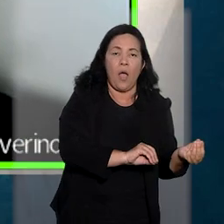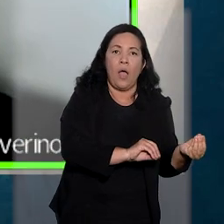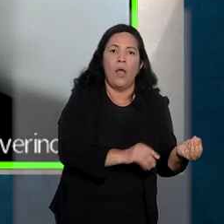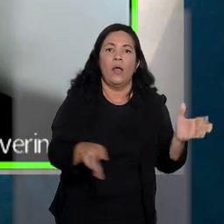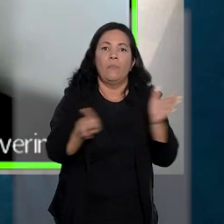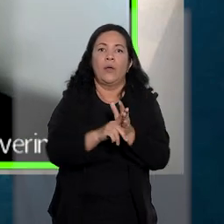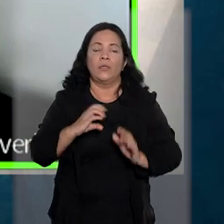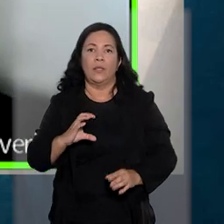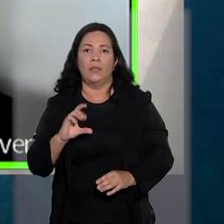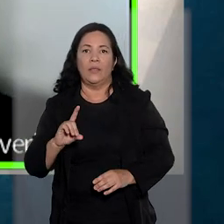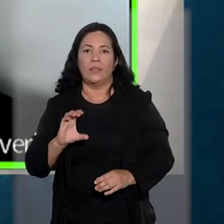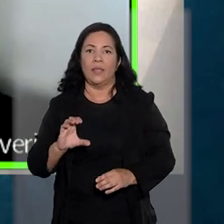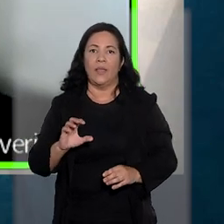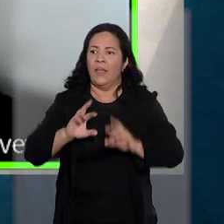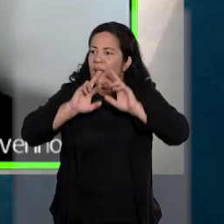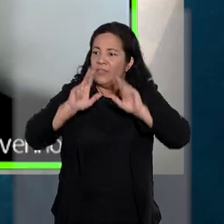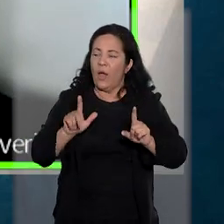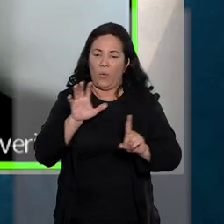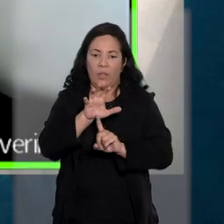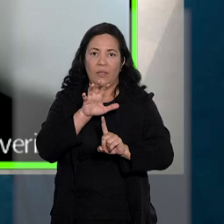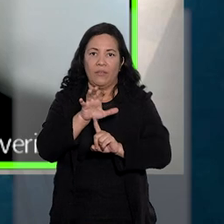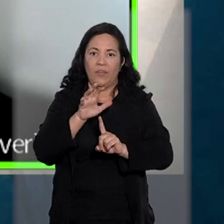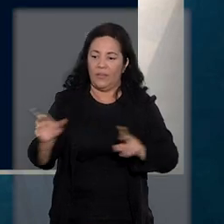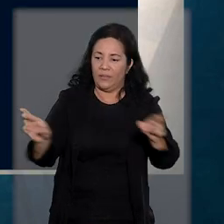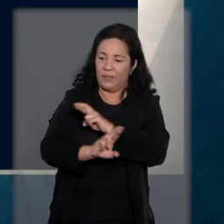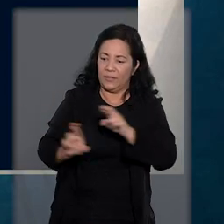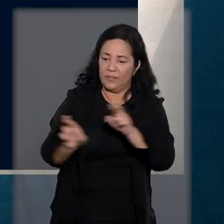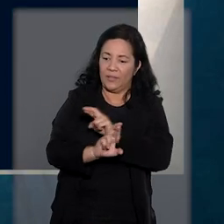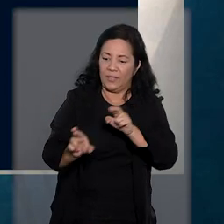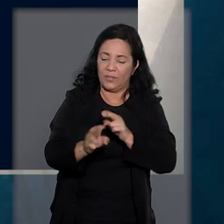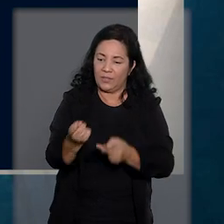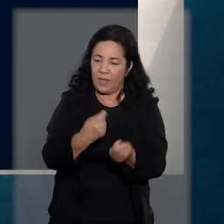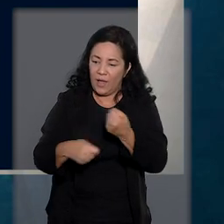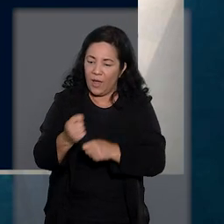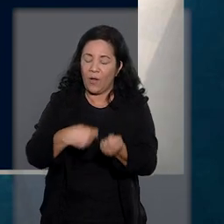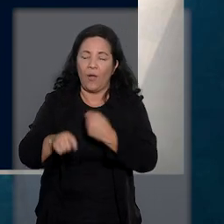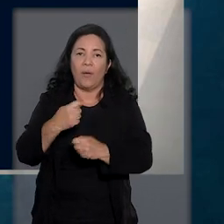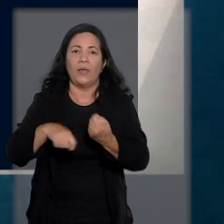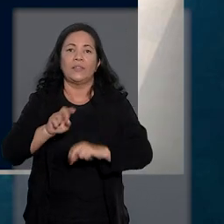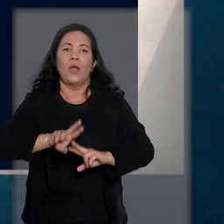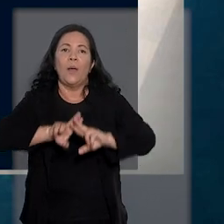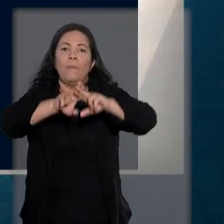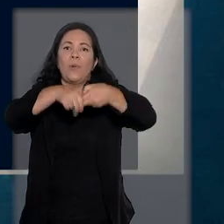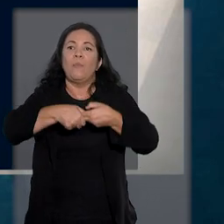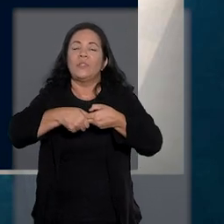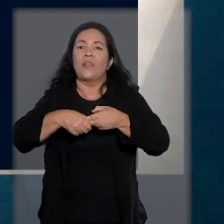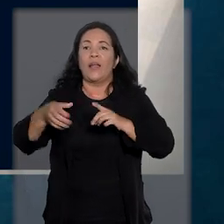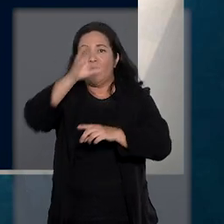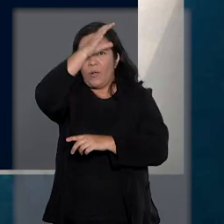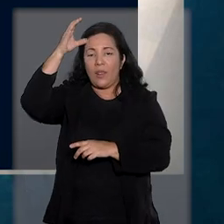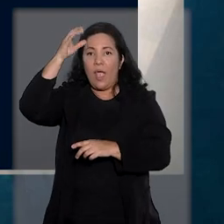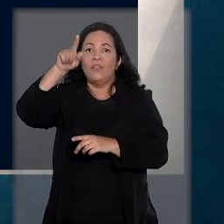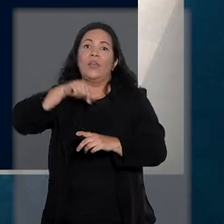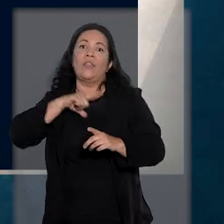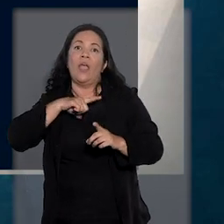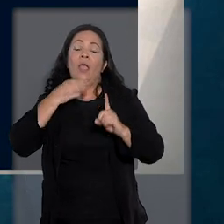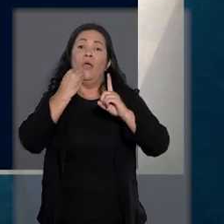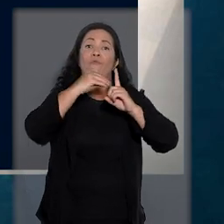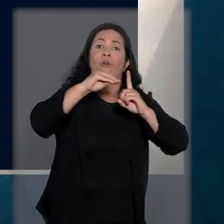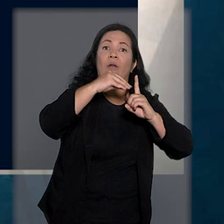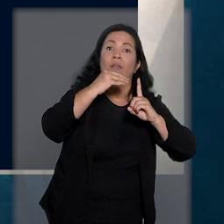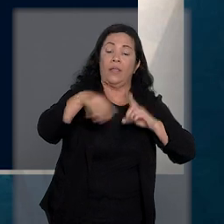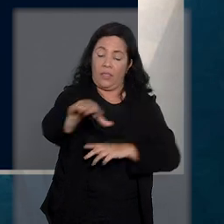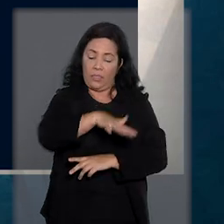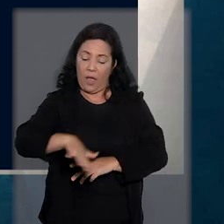CDC não incide nas relações concorrenciais, por ter como fundamento a vulnerabilidade do consumidor. E a